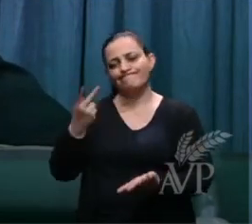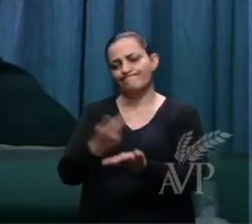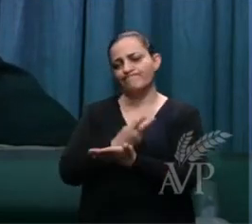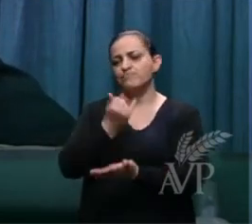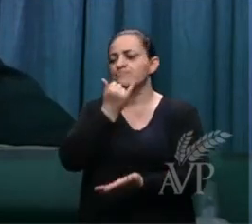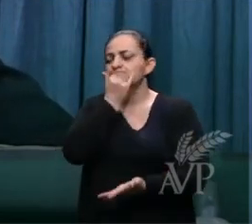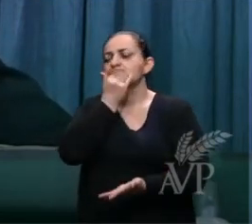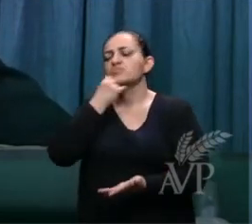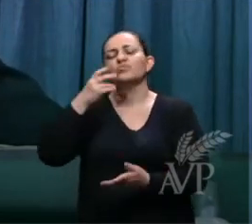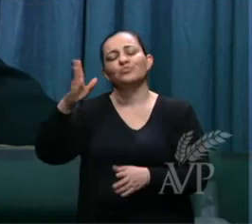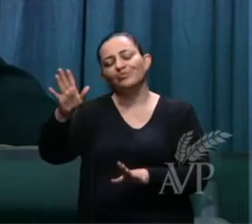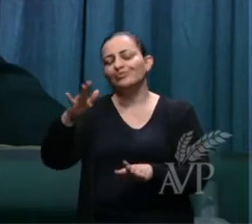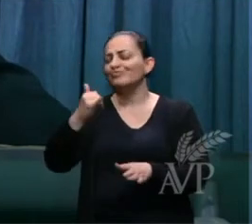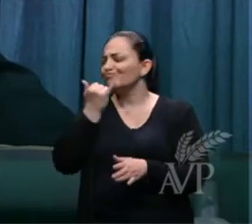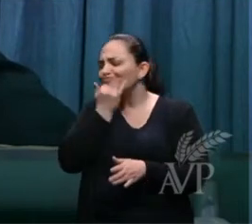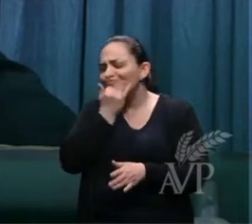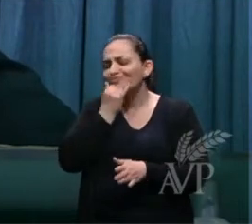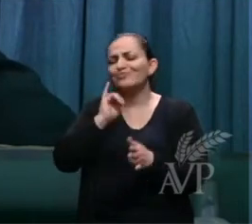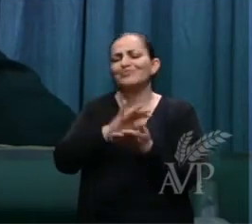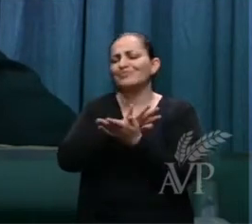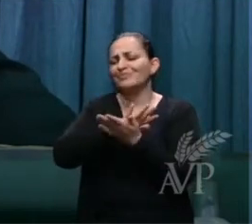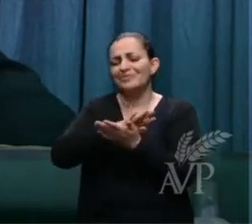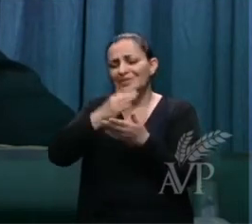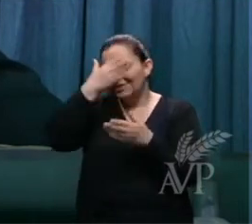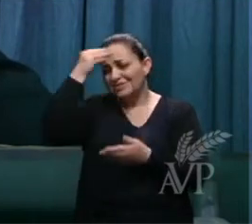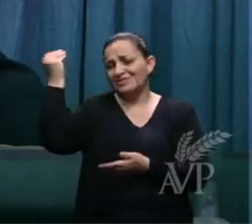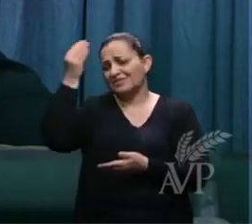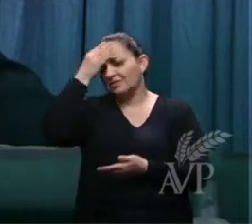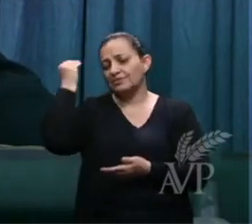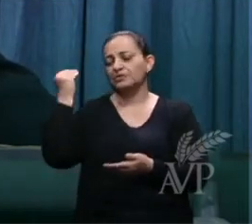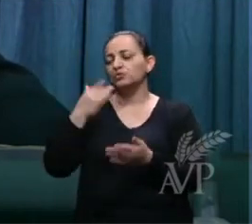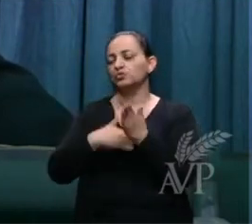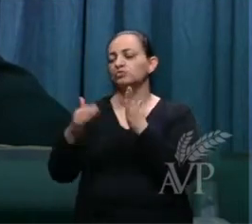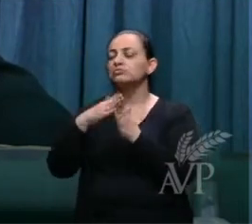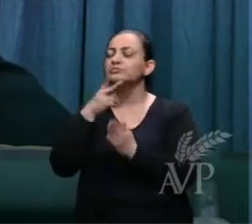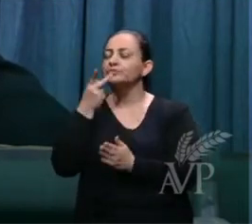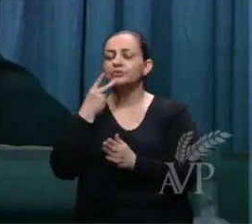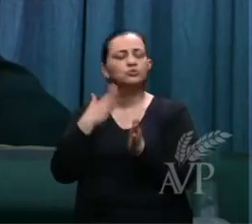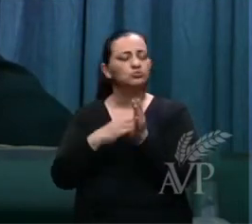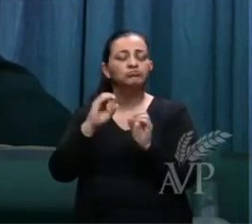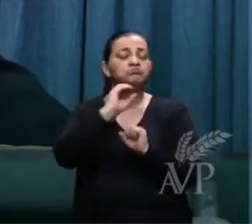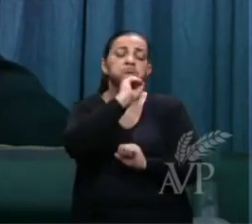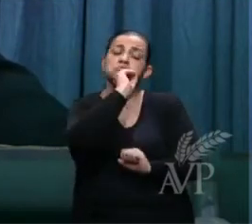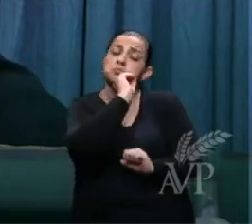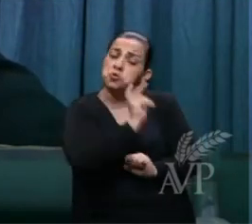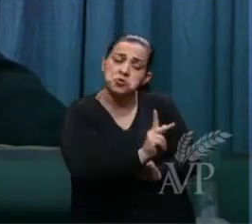aquilo que eu fiz ou eu falei você diz tudo bem